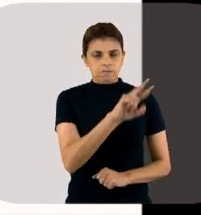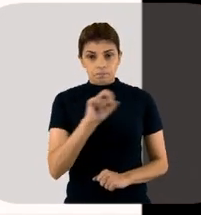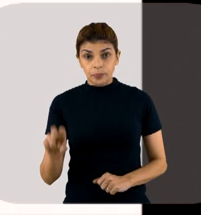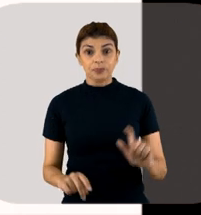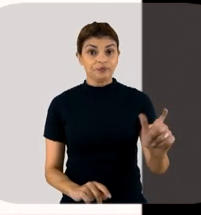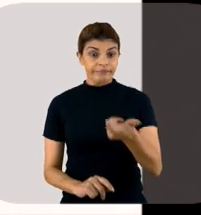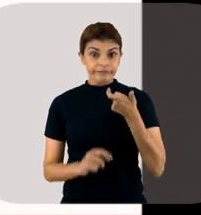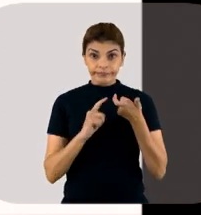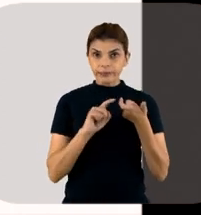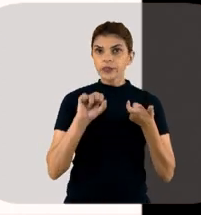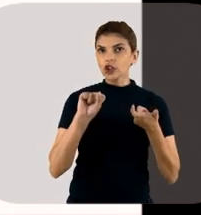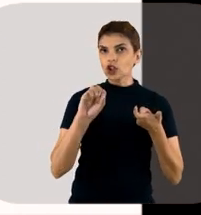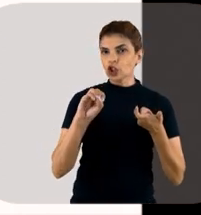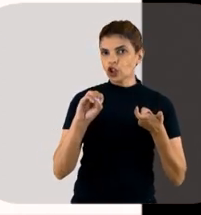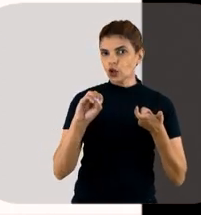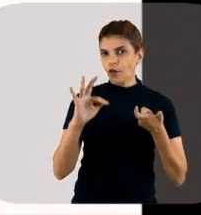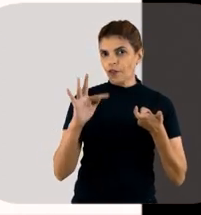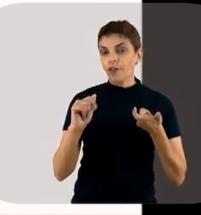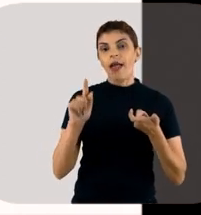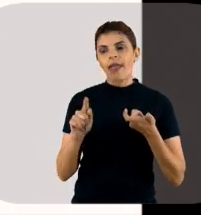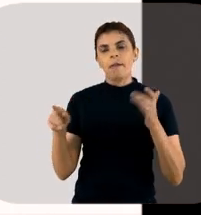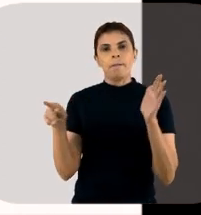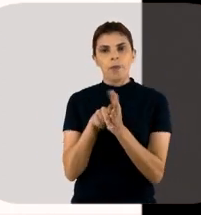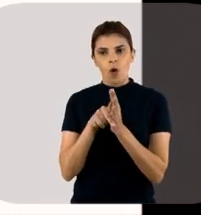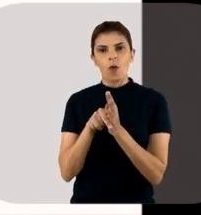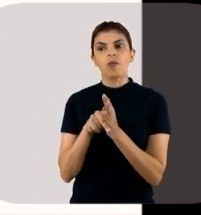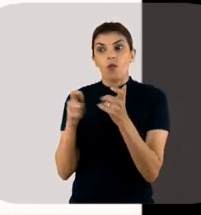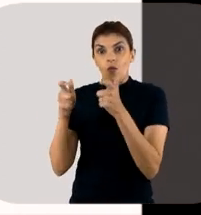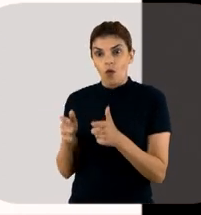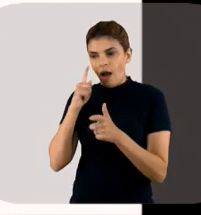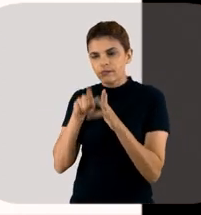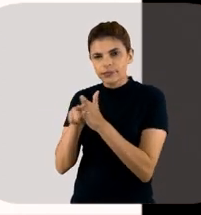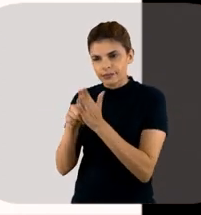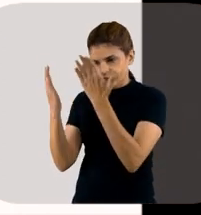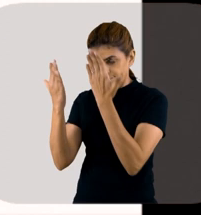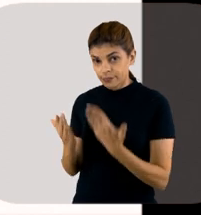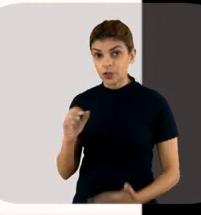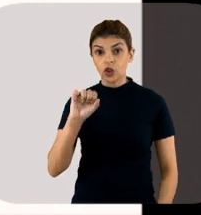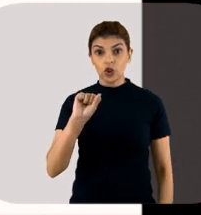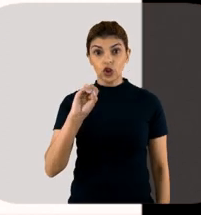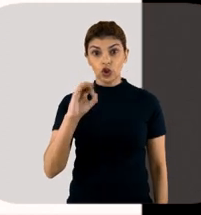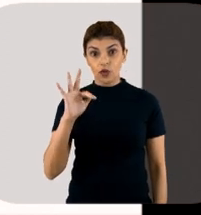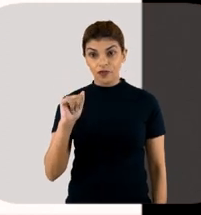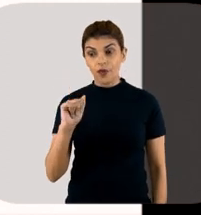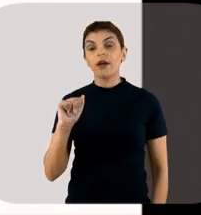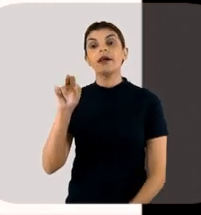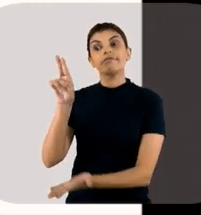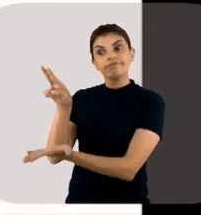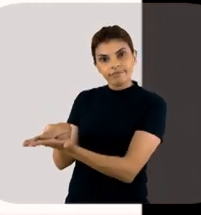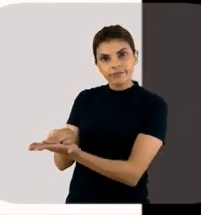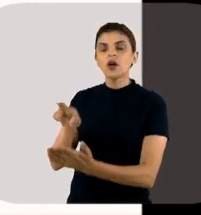como o SOFA é um critério de terapia intensiva e é de difícil aplicação, mesmo porque